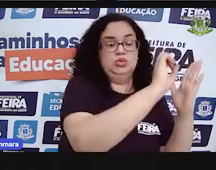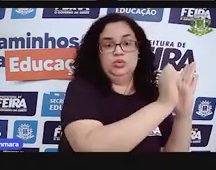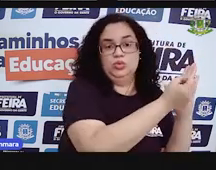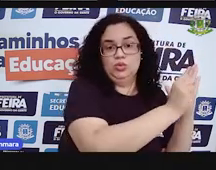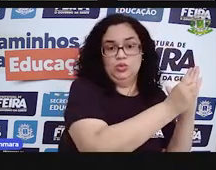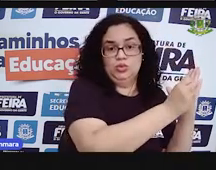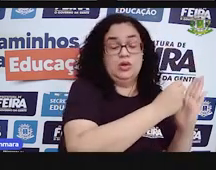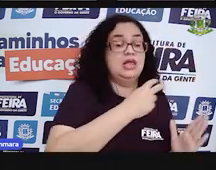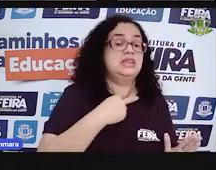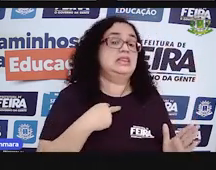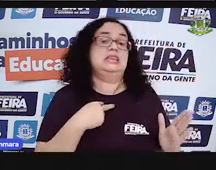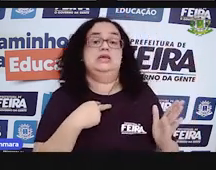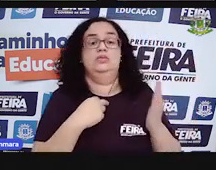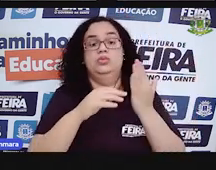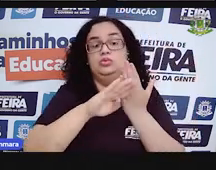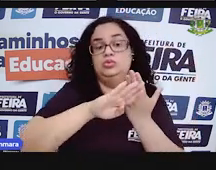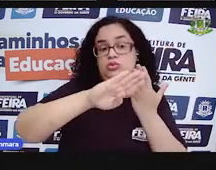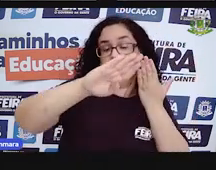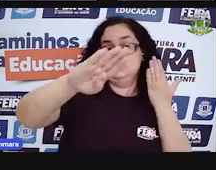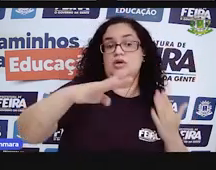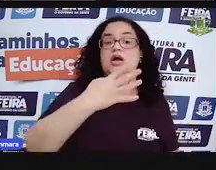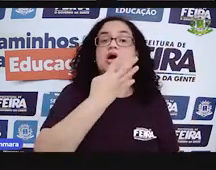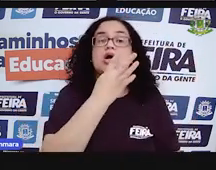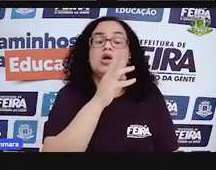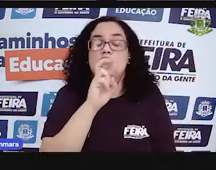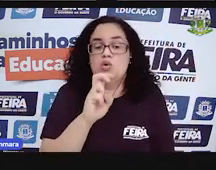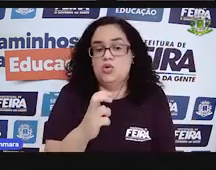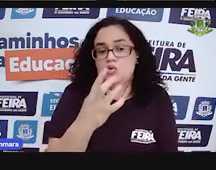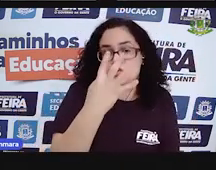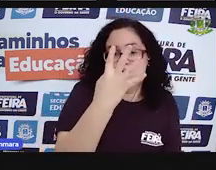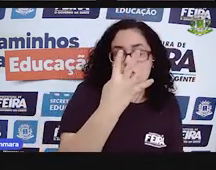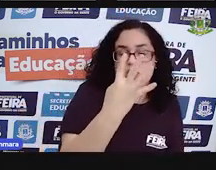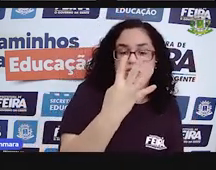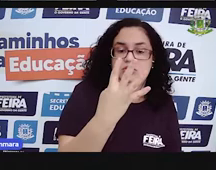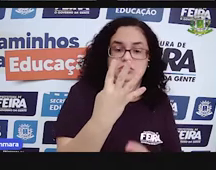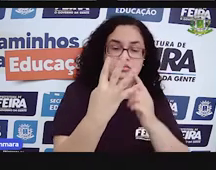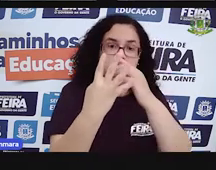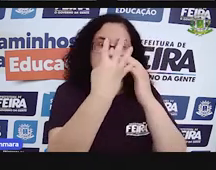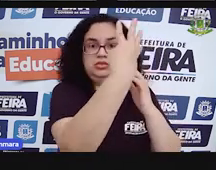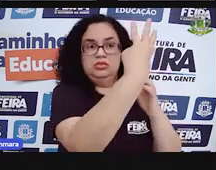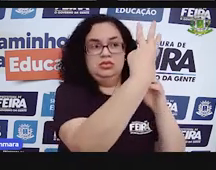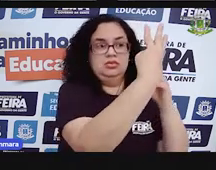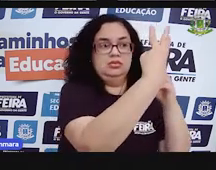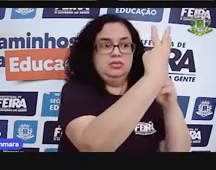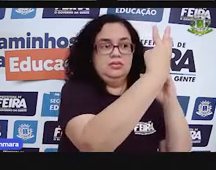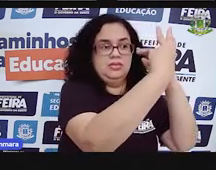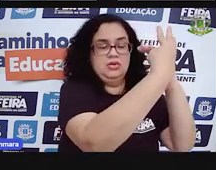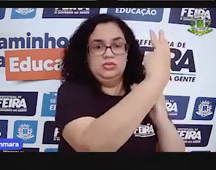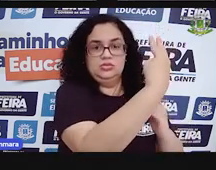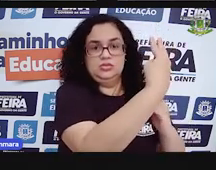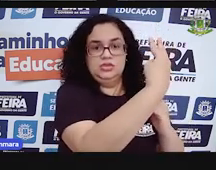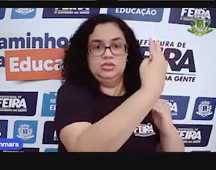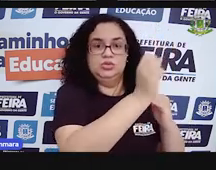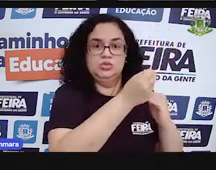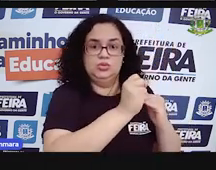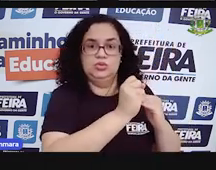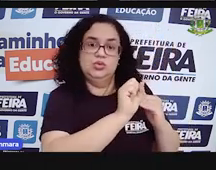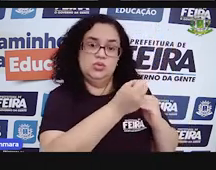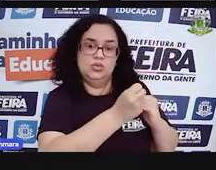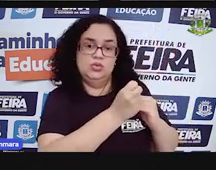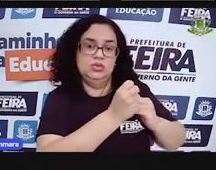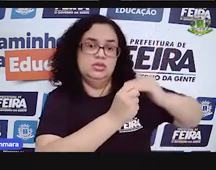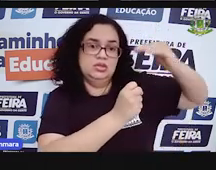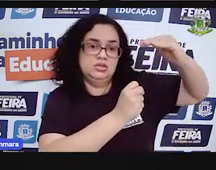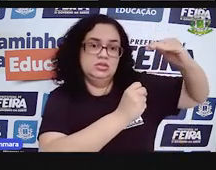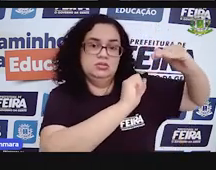A gente não pode afastar o 45 aqui para ficar o 4 embaixo do 8 e o 5 embaixo do